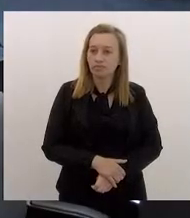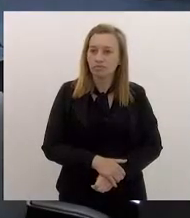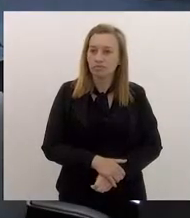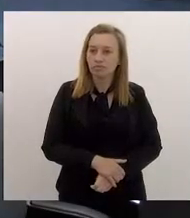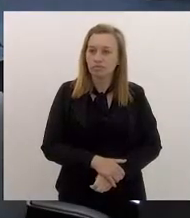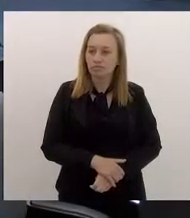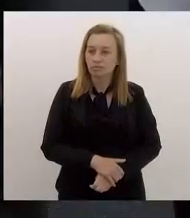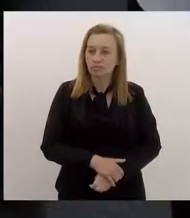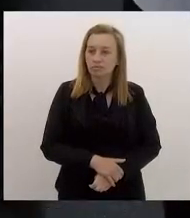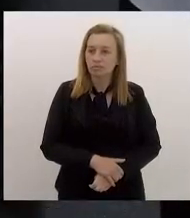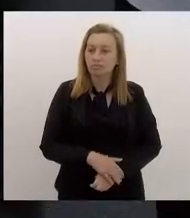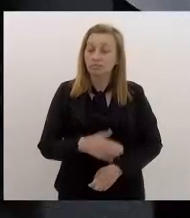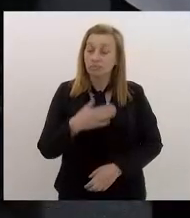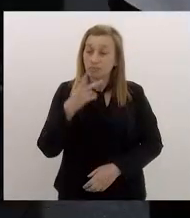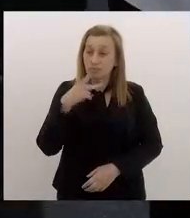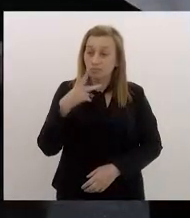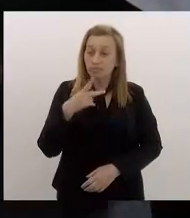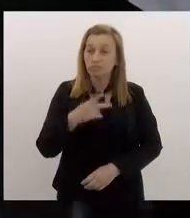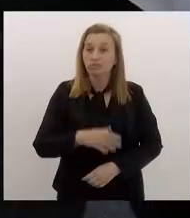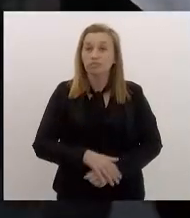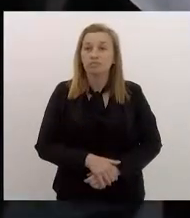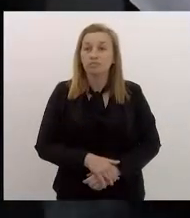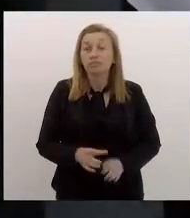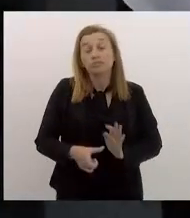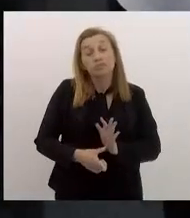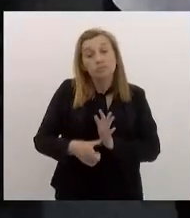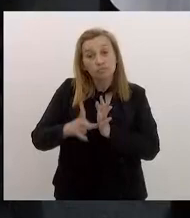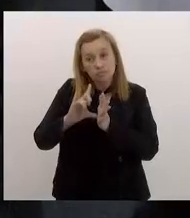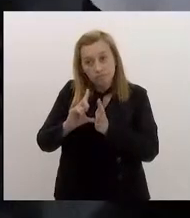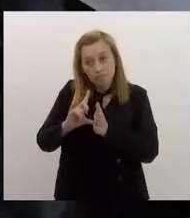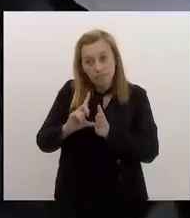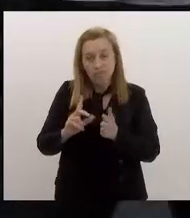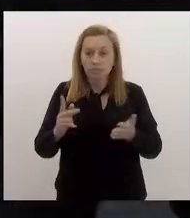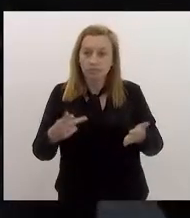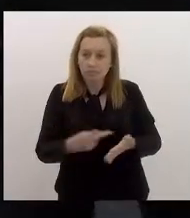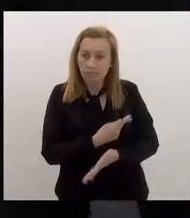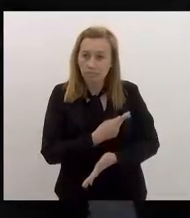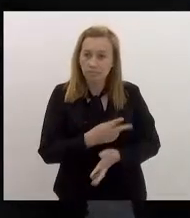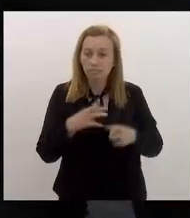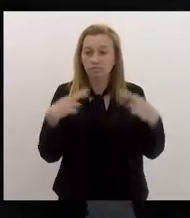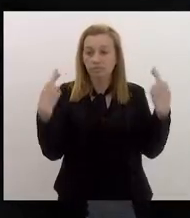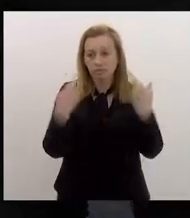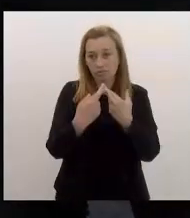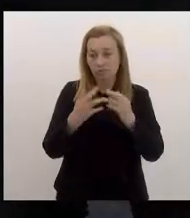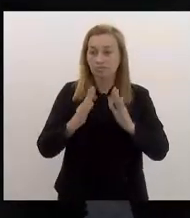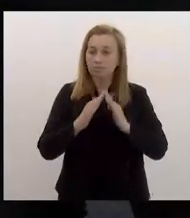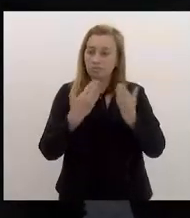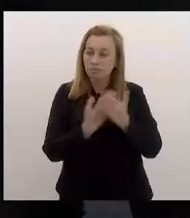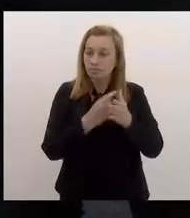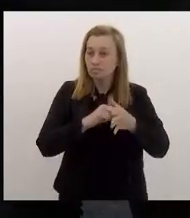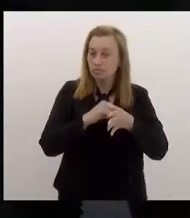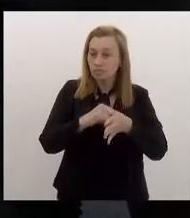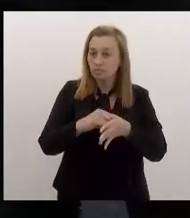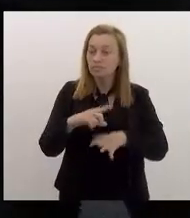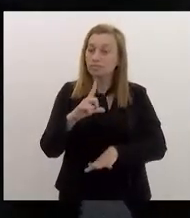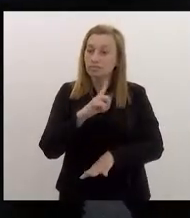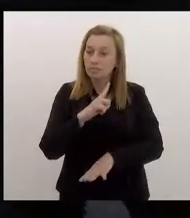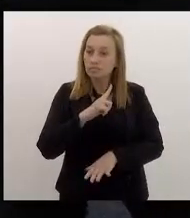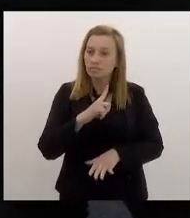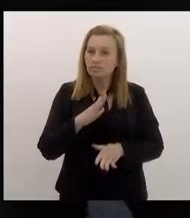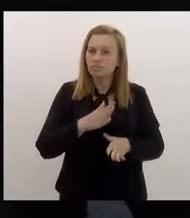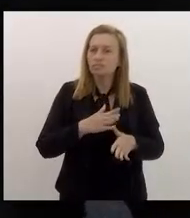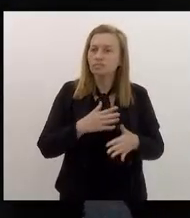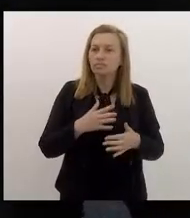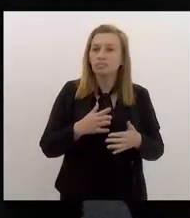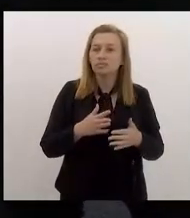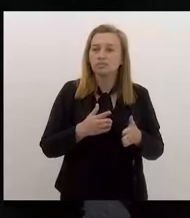A nossa ponderação foi que, antes de acontecer a reunião do colégio de líderes, que a gente tivesse acesso,